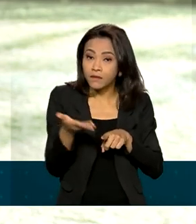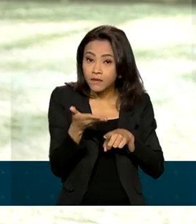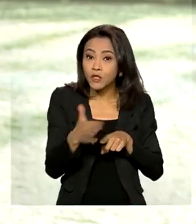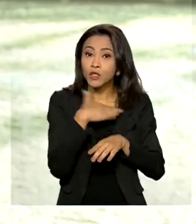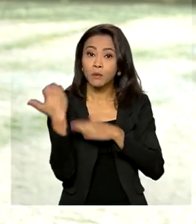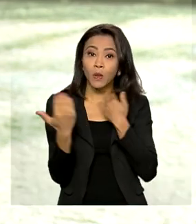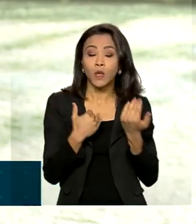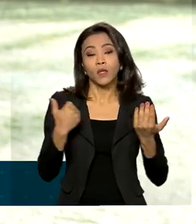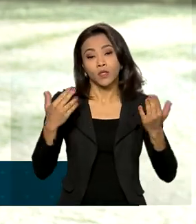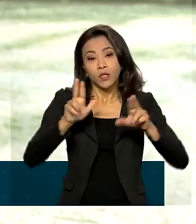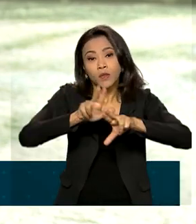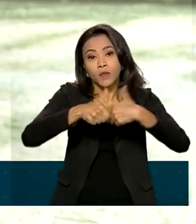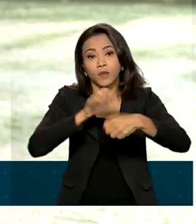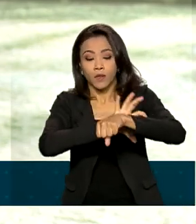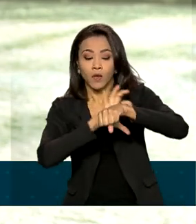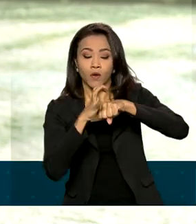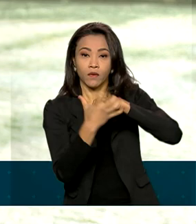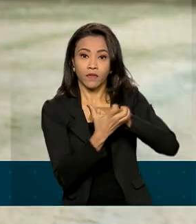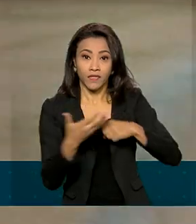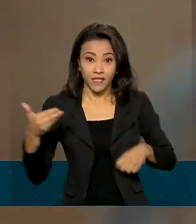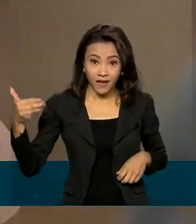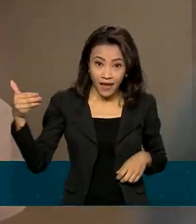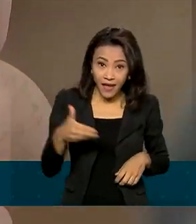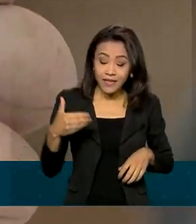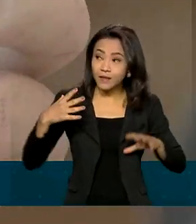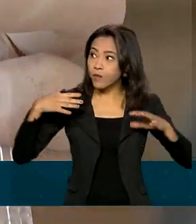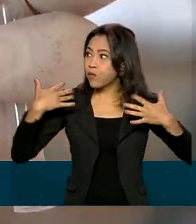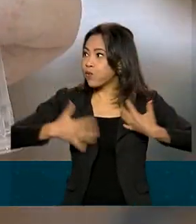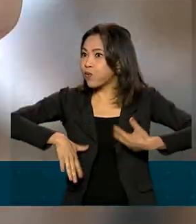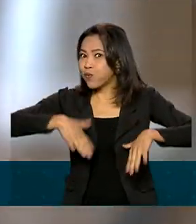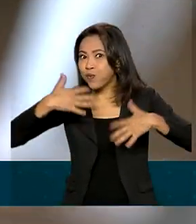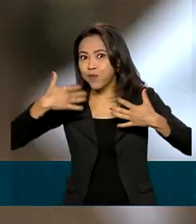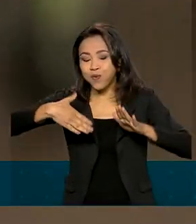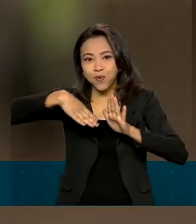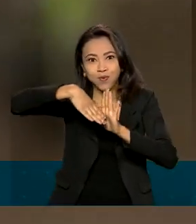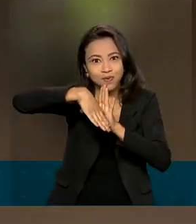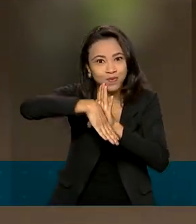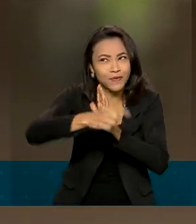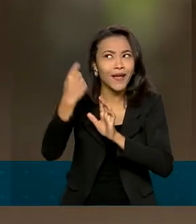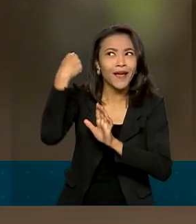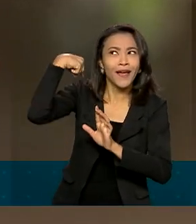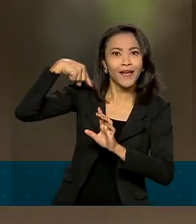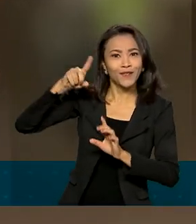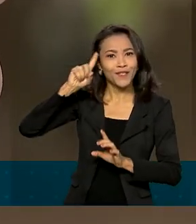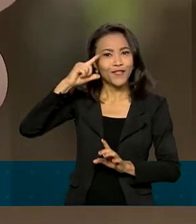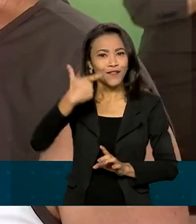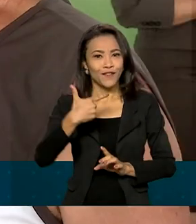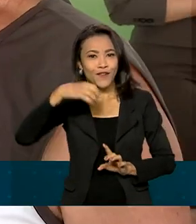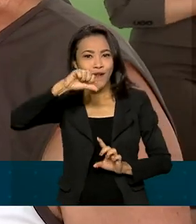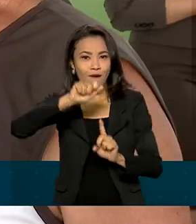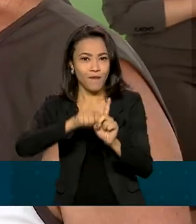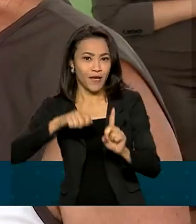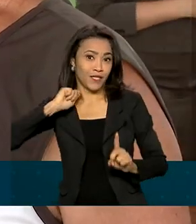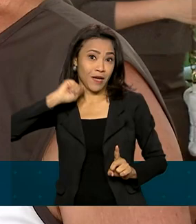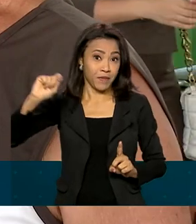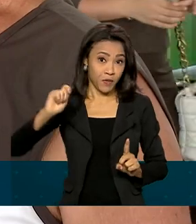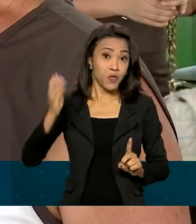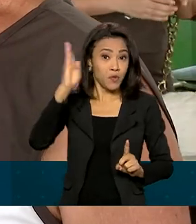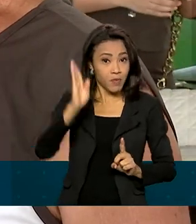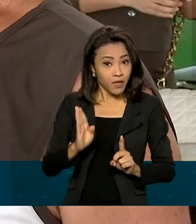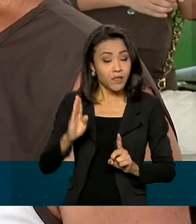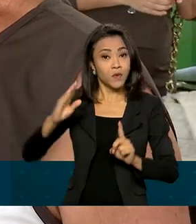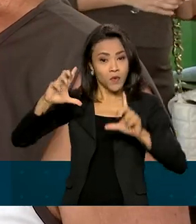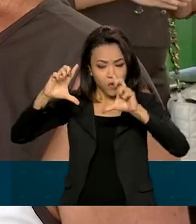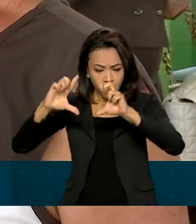mortes por Covid-19. É a maior queda no número desde 29 de abril, quando o país apresentou uma baixa de